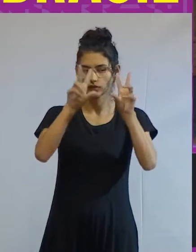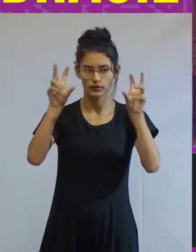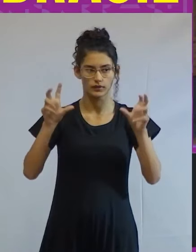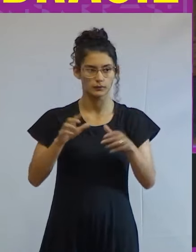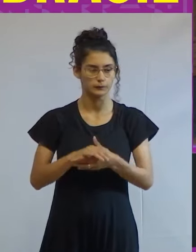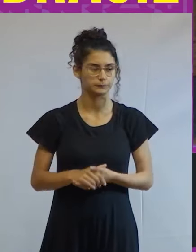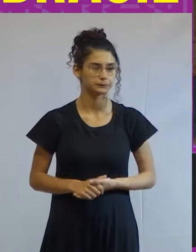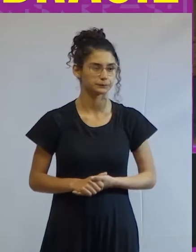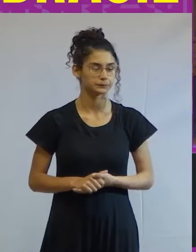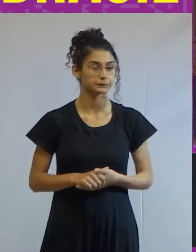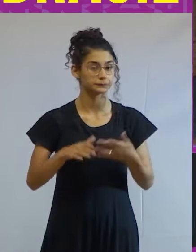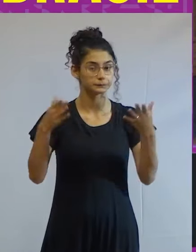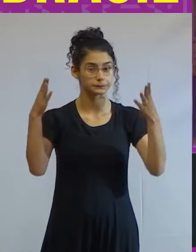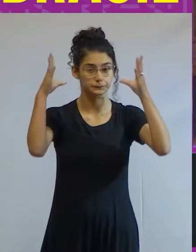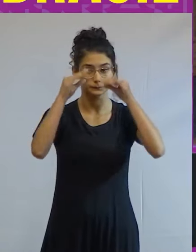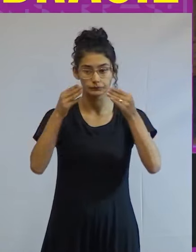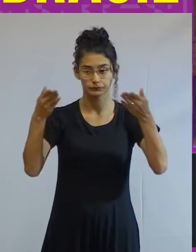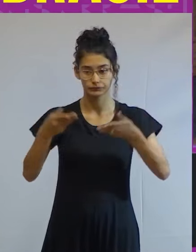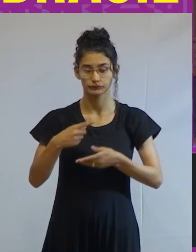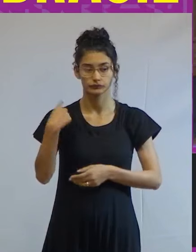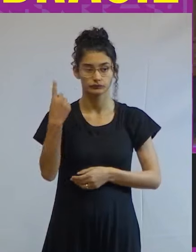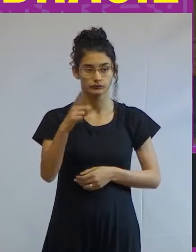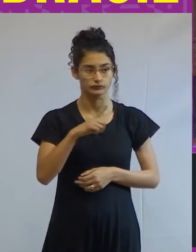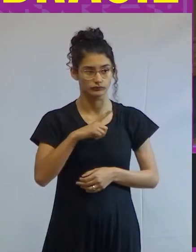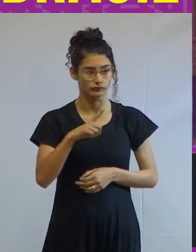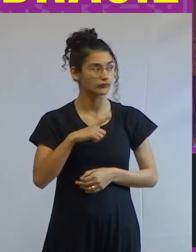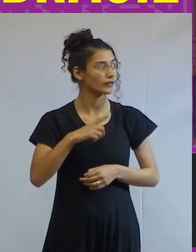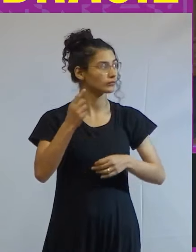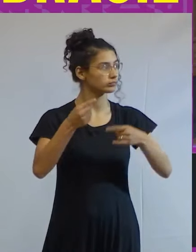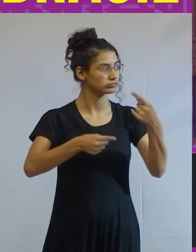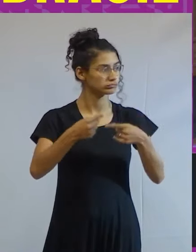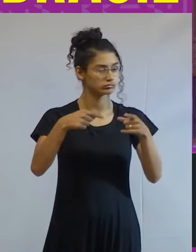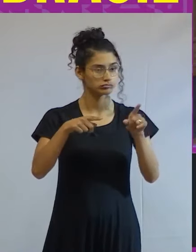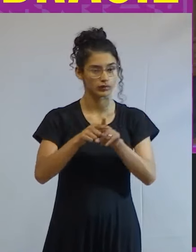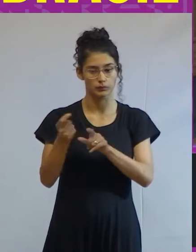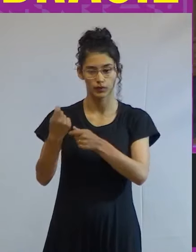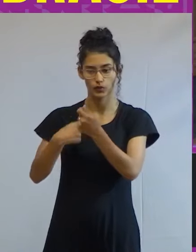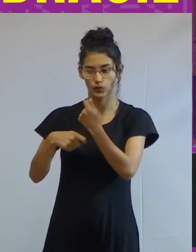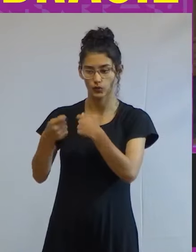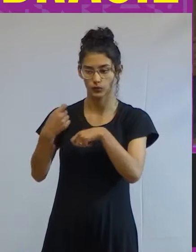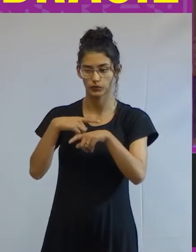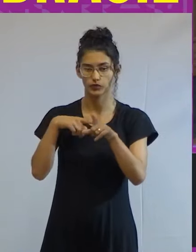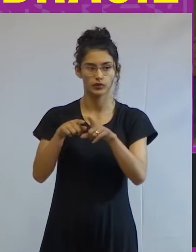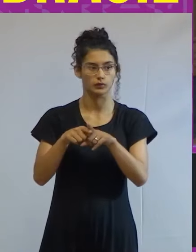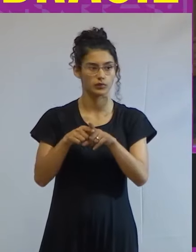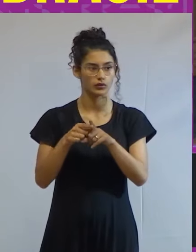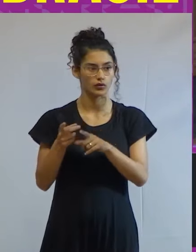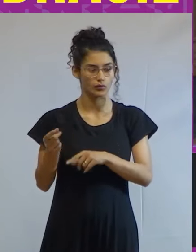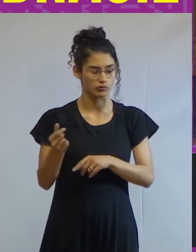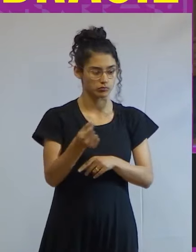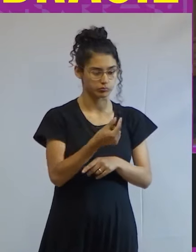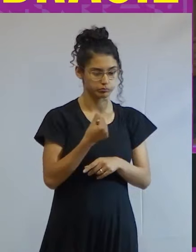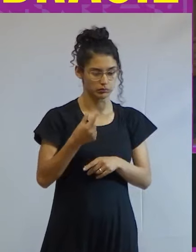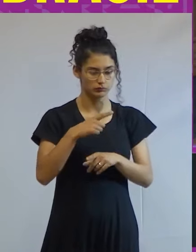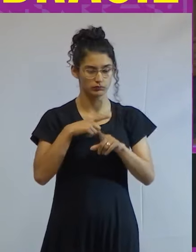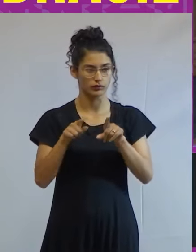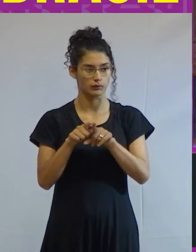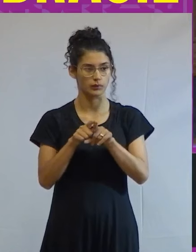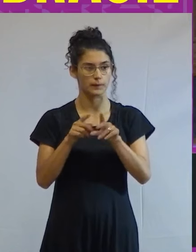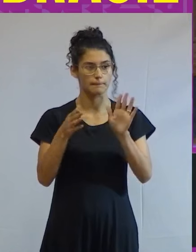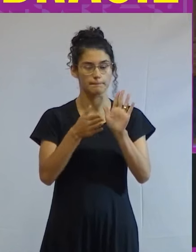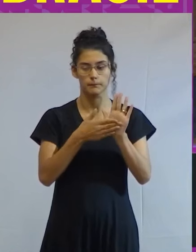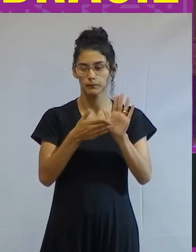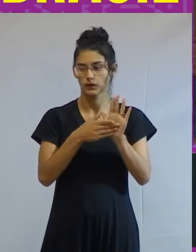Então, na noite de hoje, a gente tem o debate por uma economia com distribuição de renda, partindo um pouco dessa